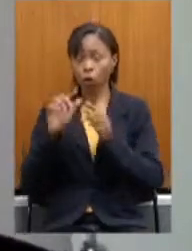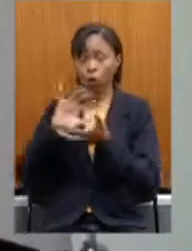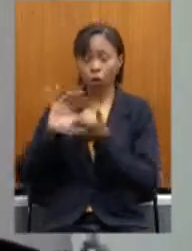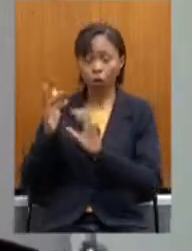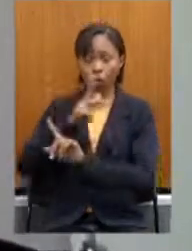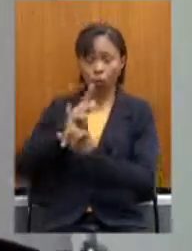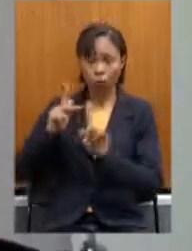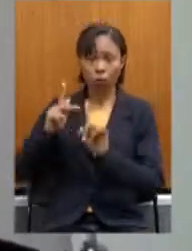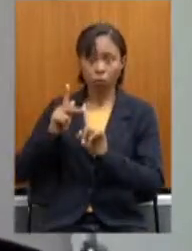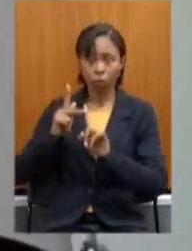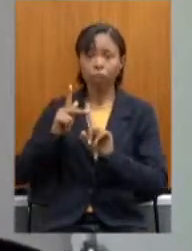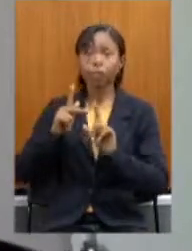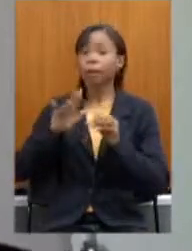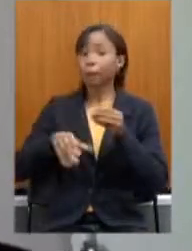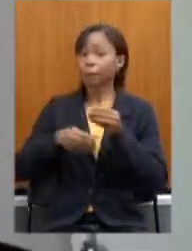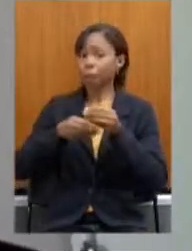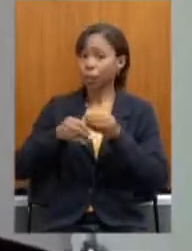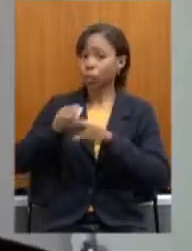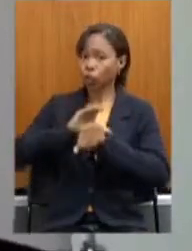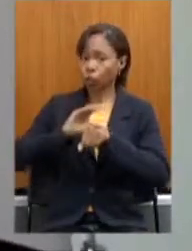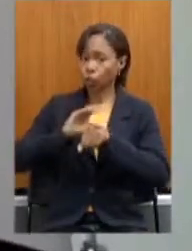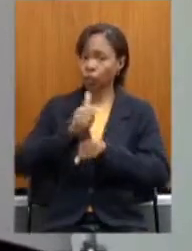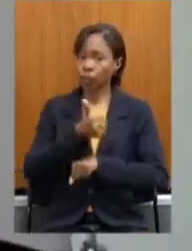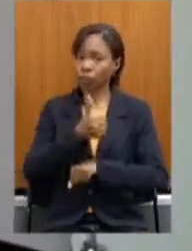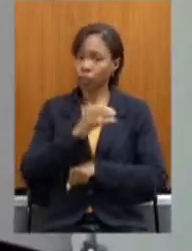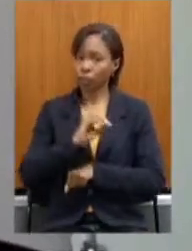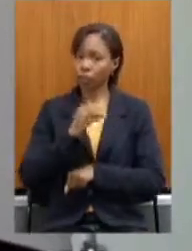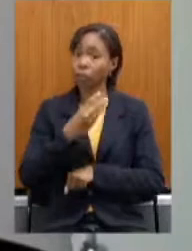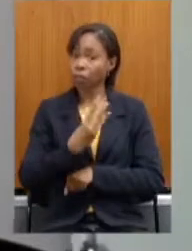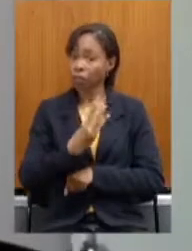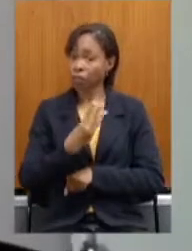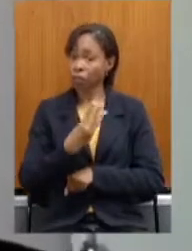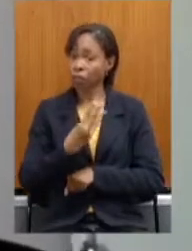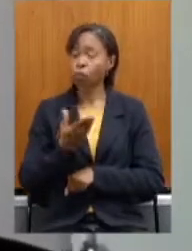Constitucional 103 de 2019